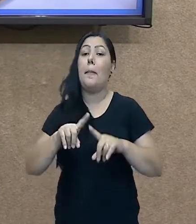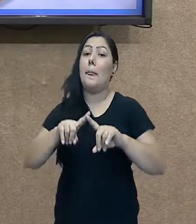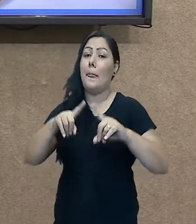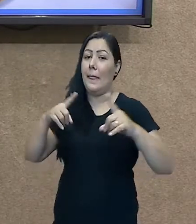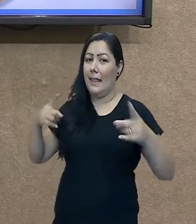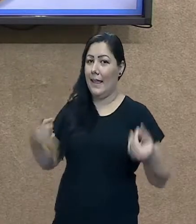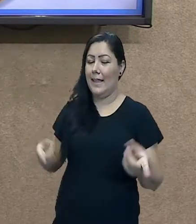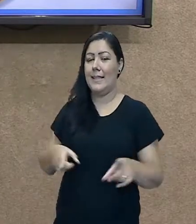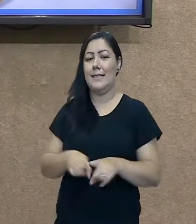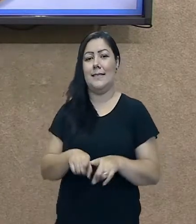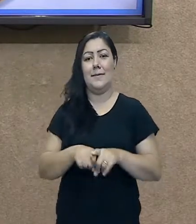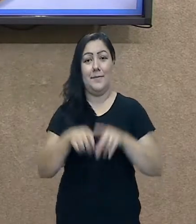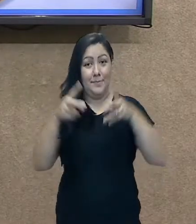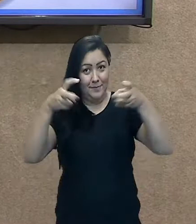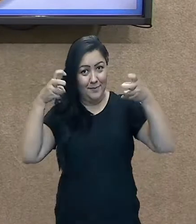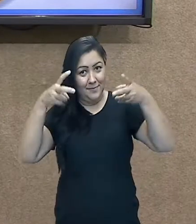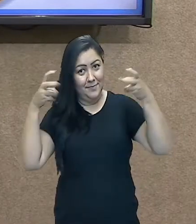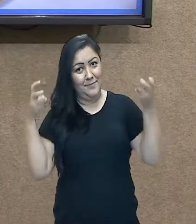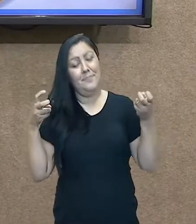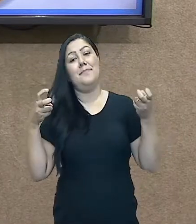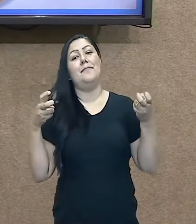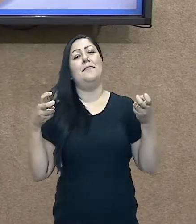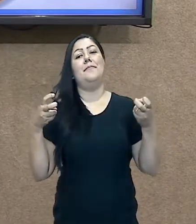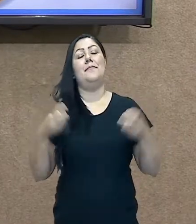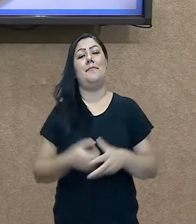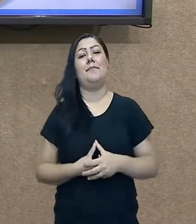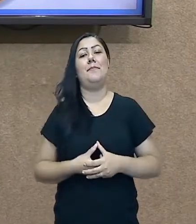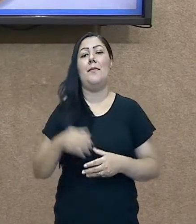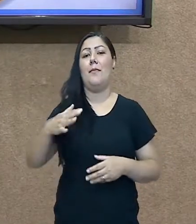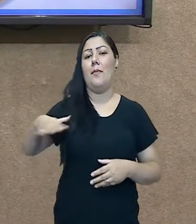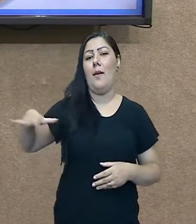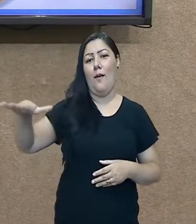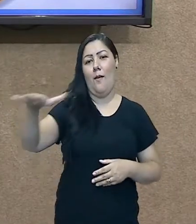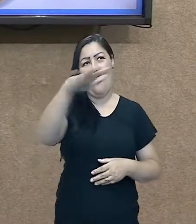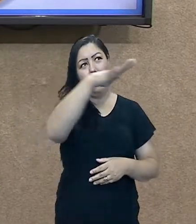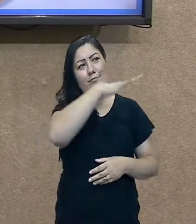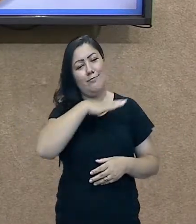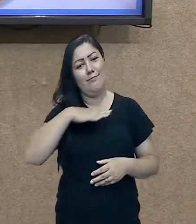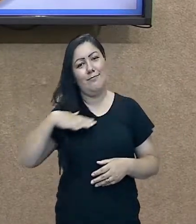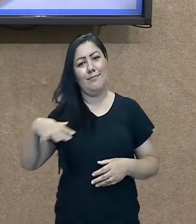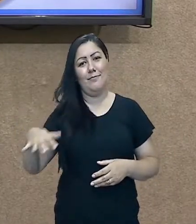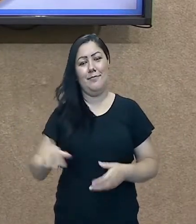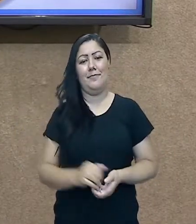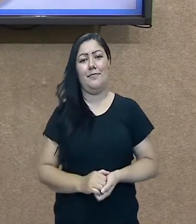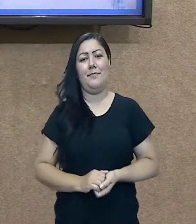aquilo que percebemos ao nosso derredor. Ok?